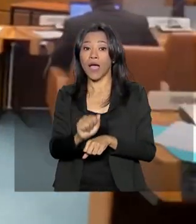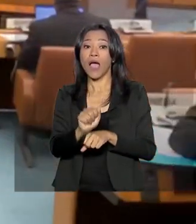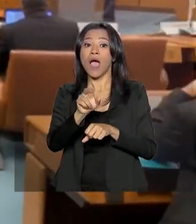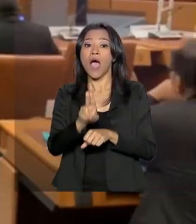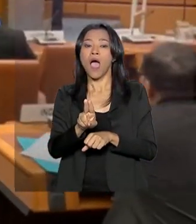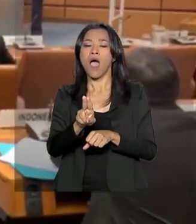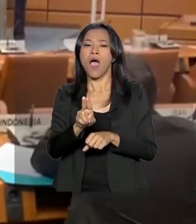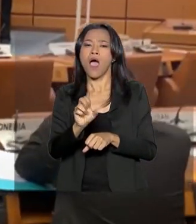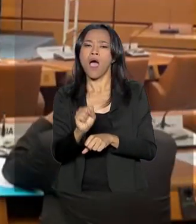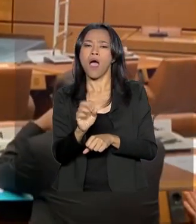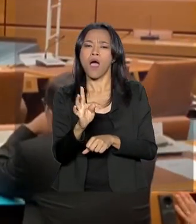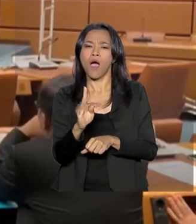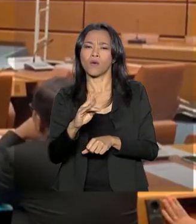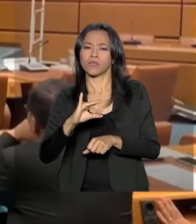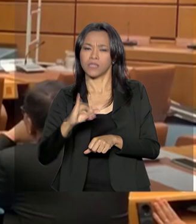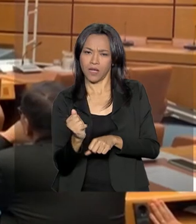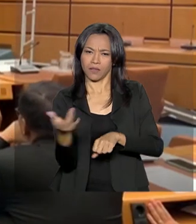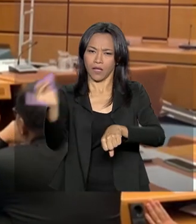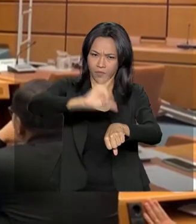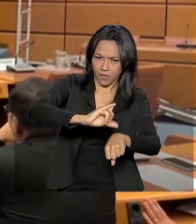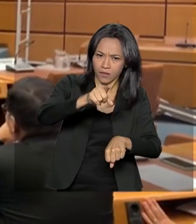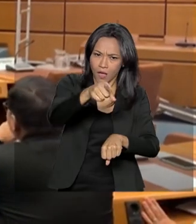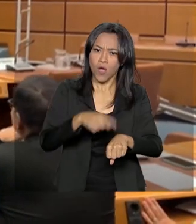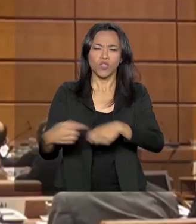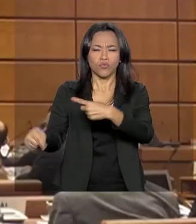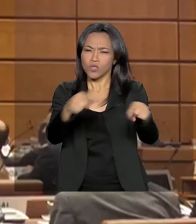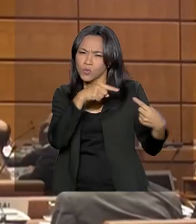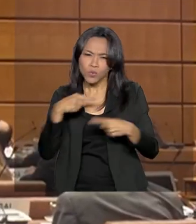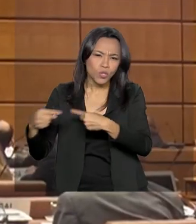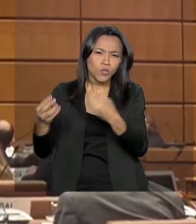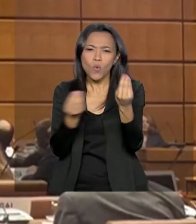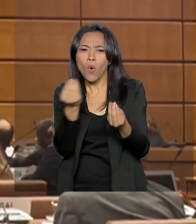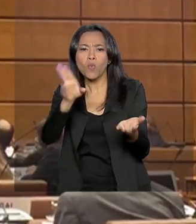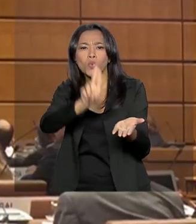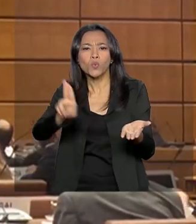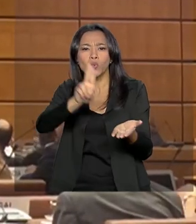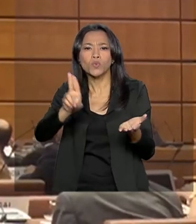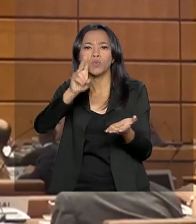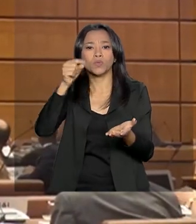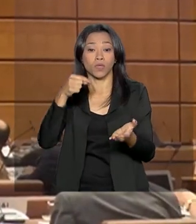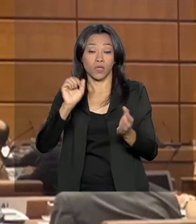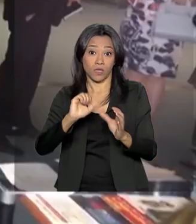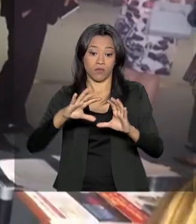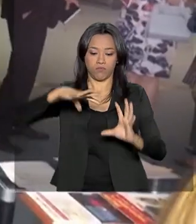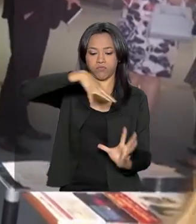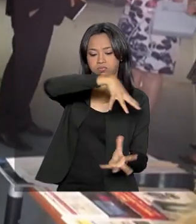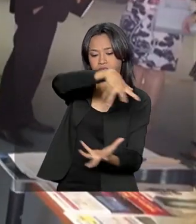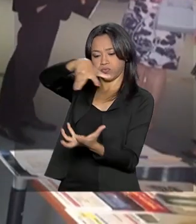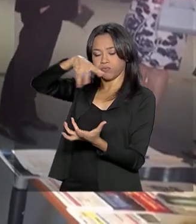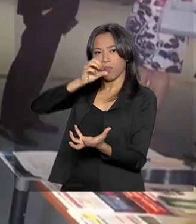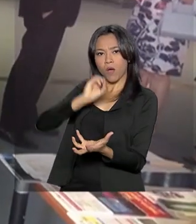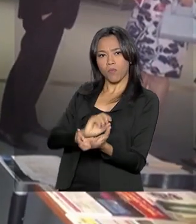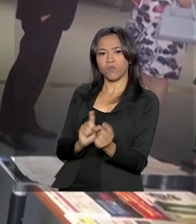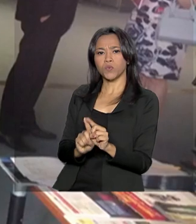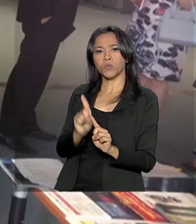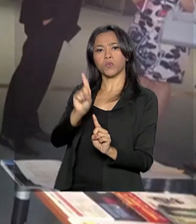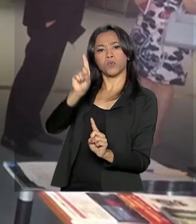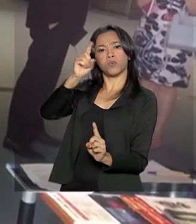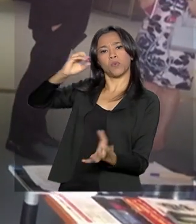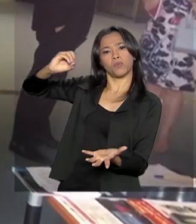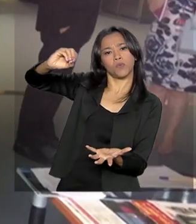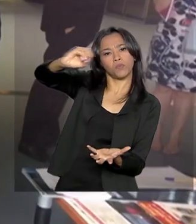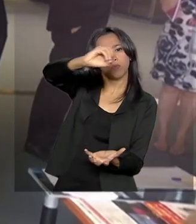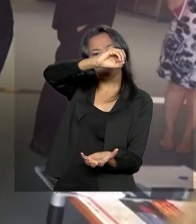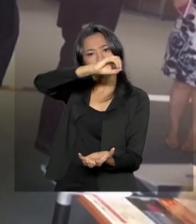Ele discursou na sessão do Comitê para Usos Pacíficos do Espaço Exterior. O ministro estava acompanhado do embaixador do Brasil no